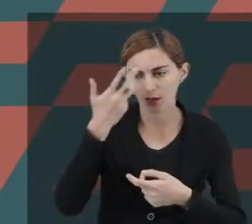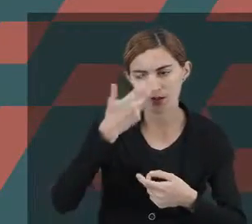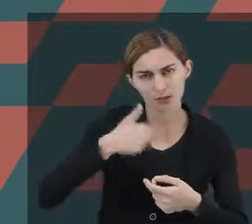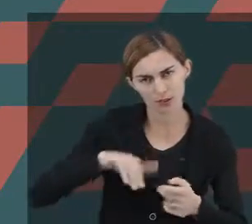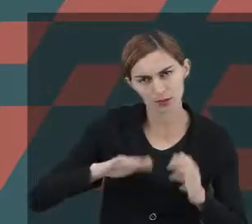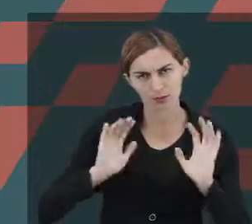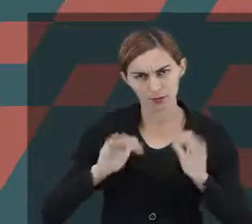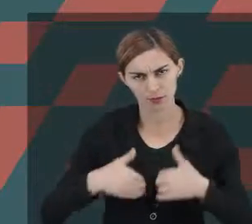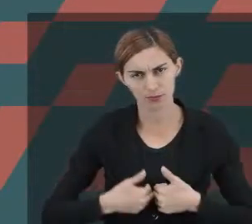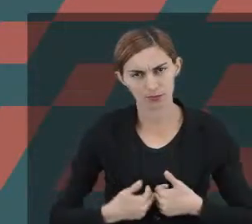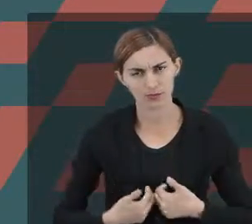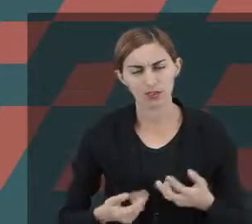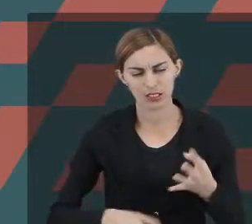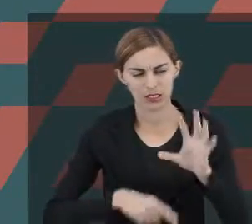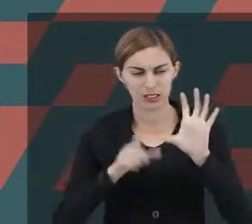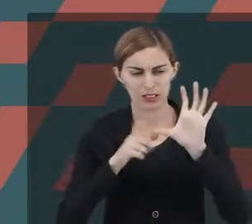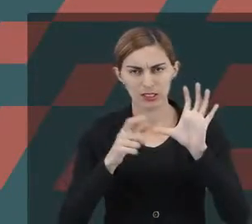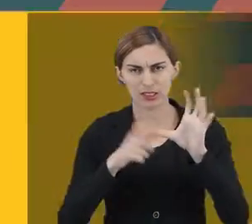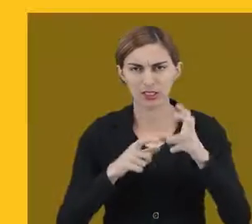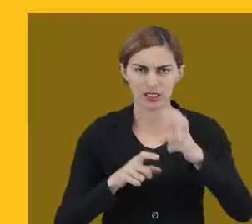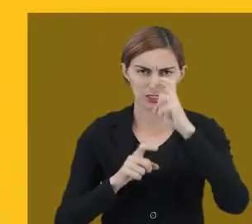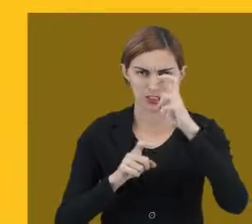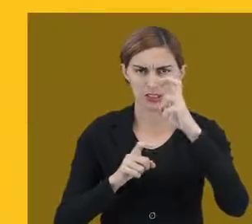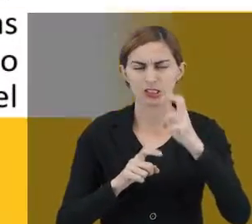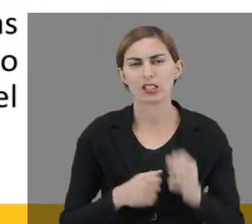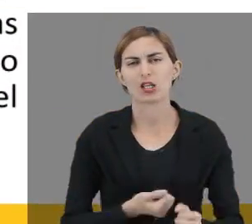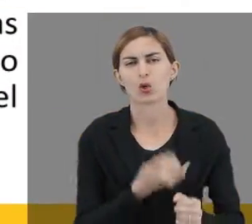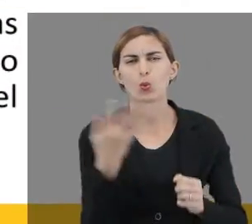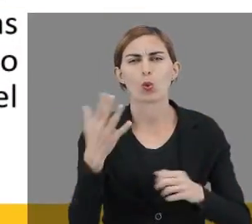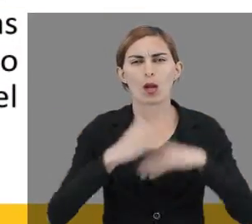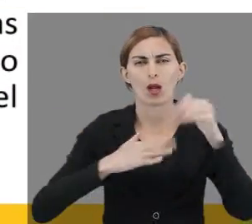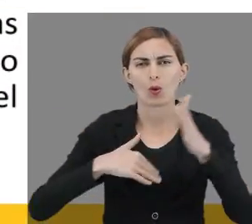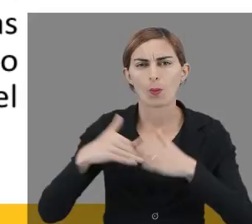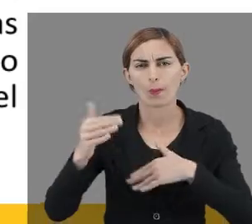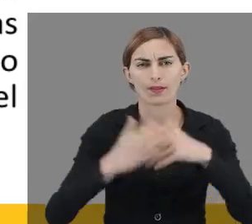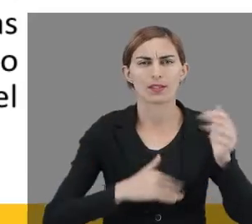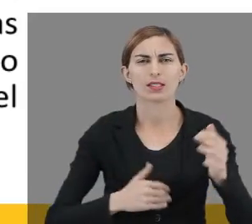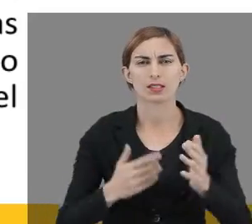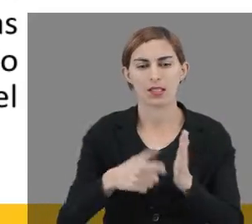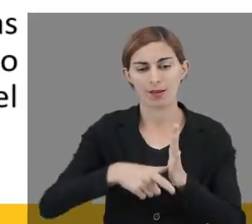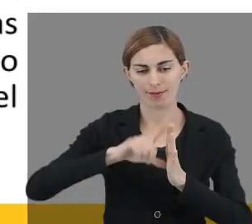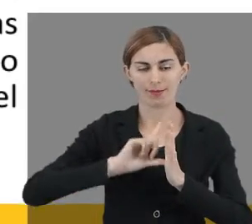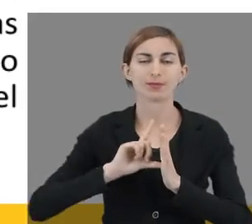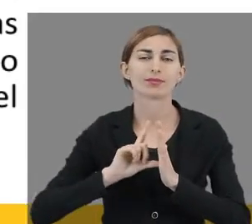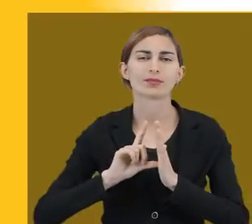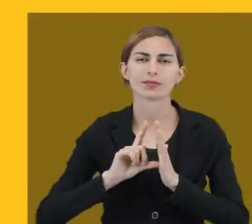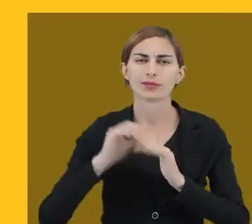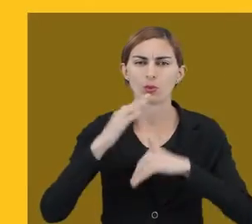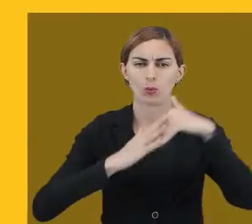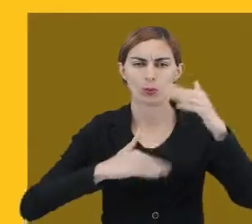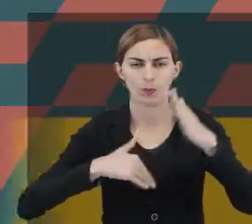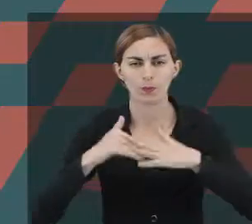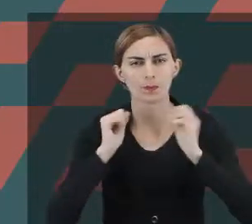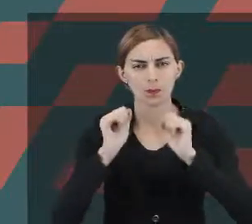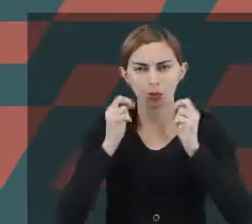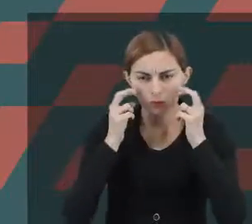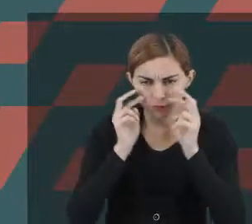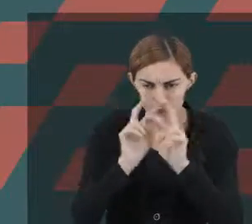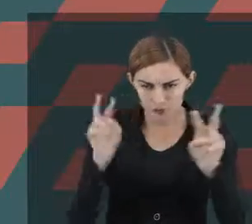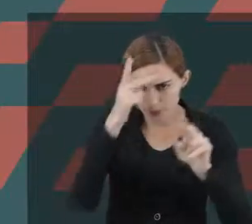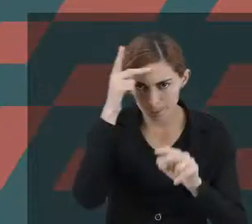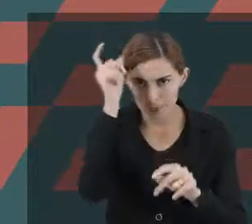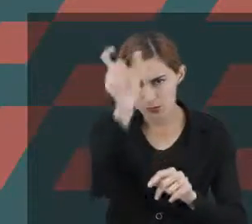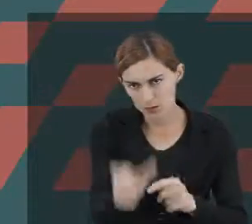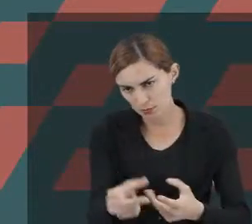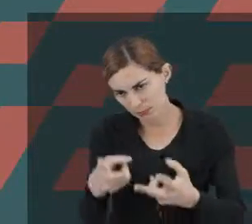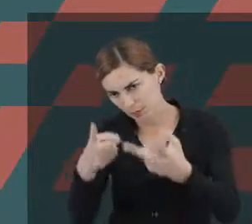crianças. Uma quinta dimensão se trata do transtorno qualitativo das competências de antecipação. Nós podemos olhar